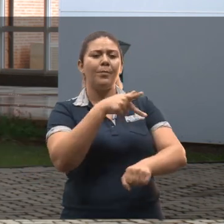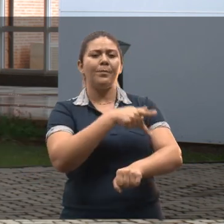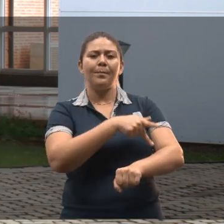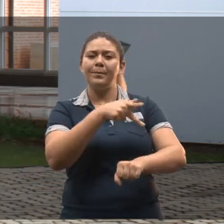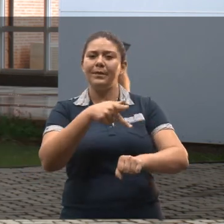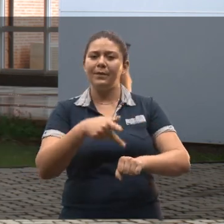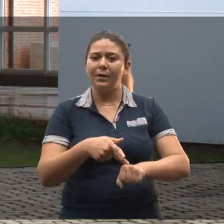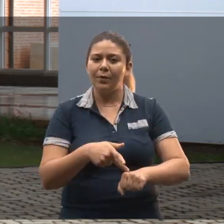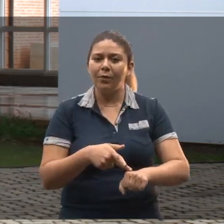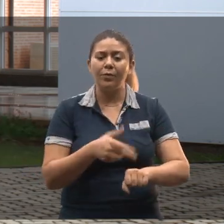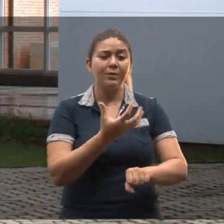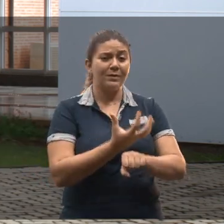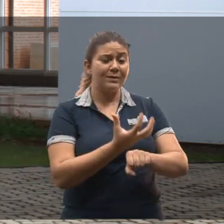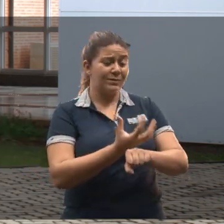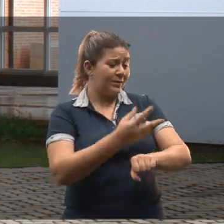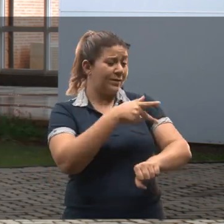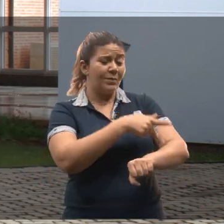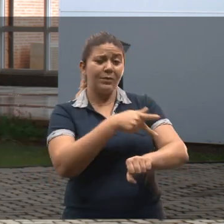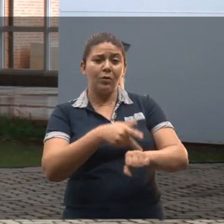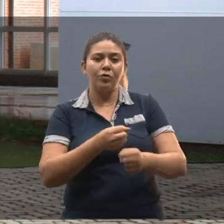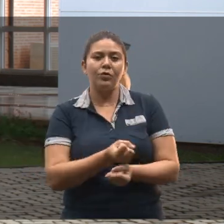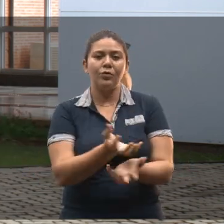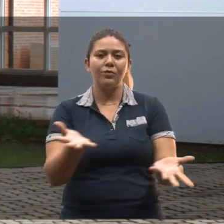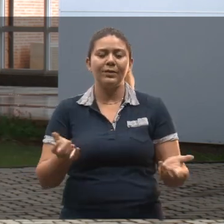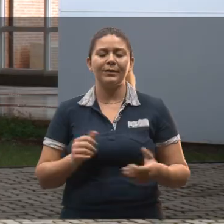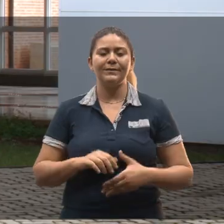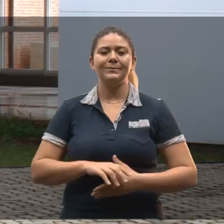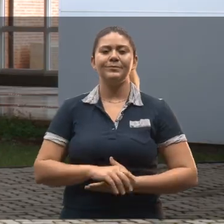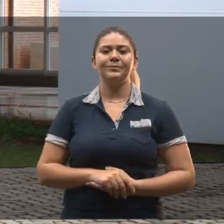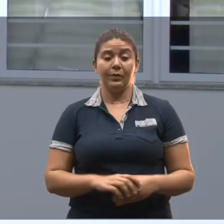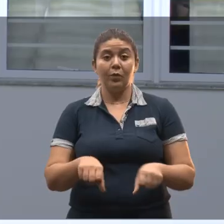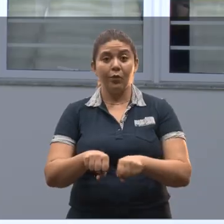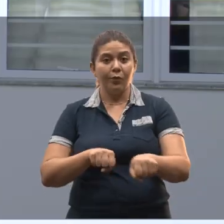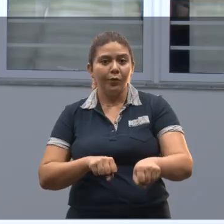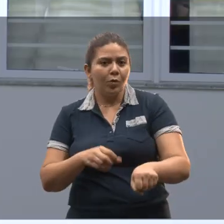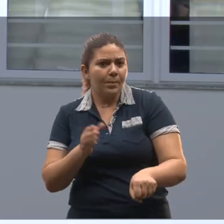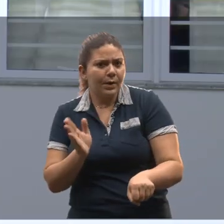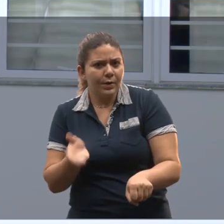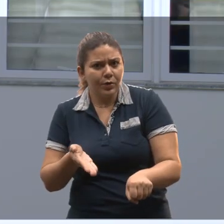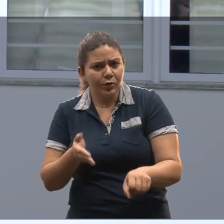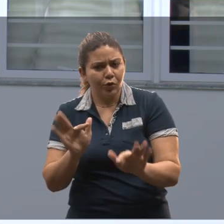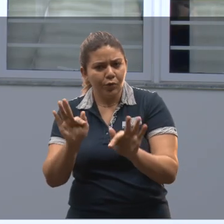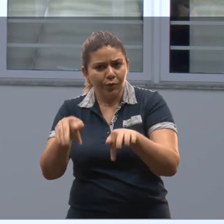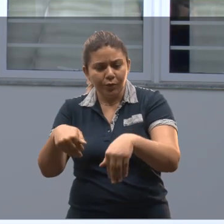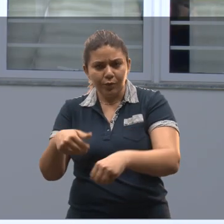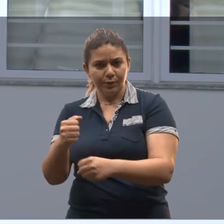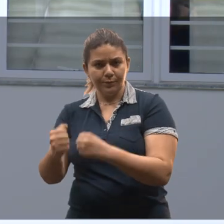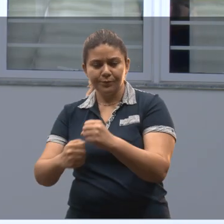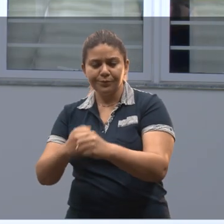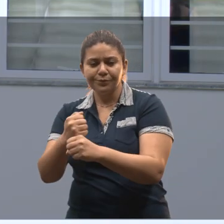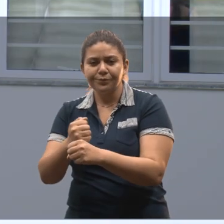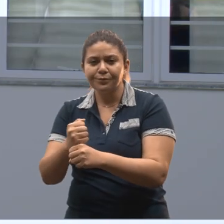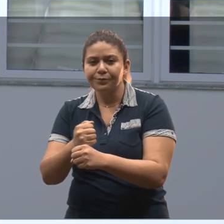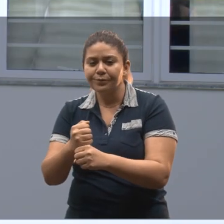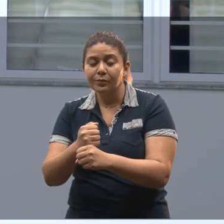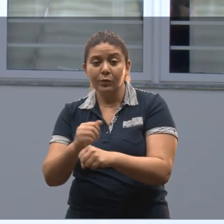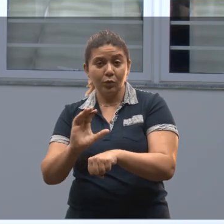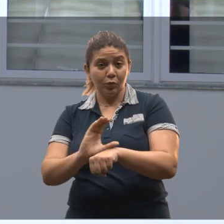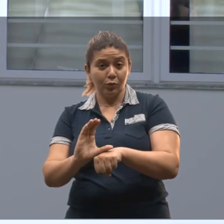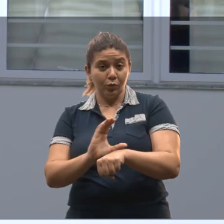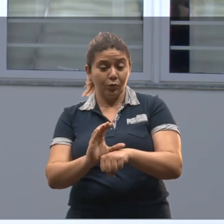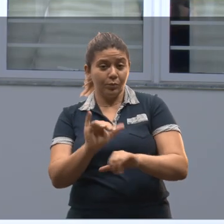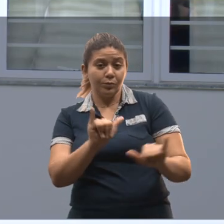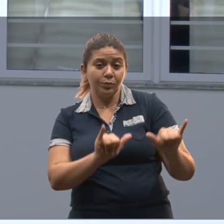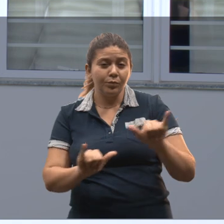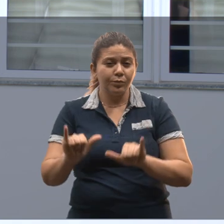todo o conteúdo pedagógico, as matérias pedagógicas que nos oferecem. Como eu estou me formando agora no final do ano,